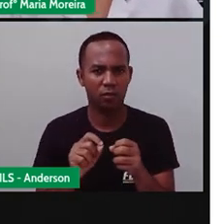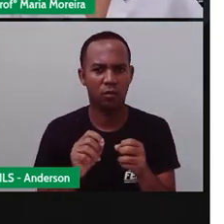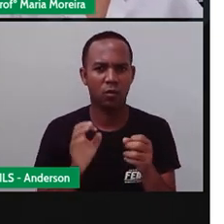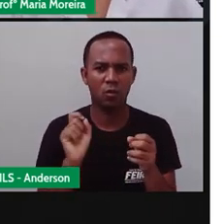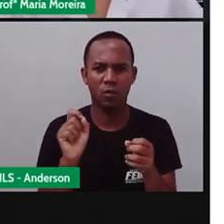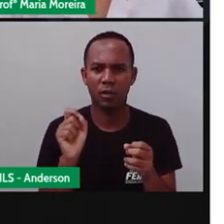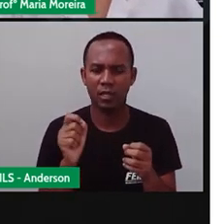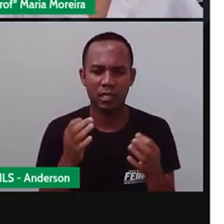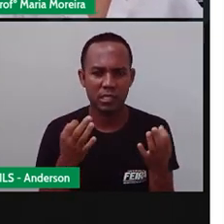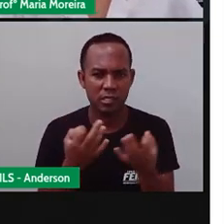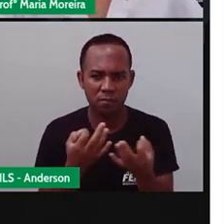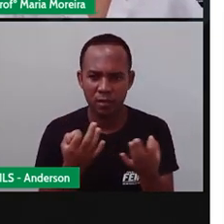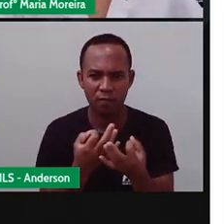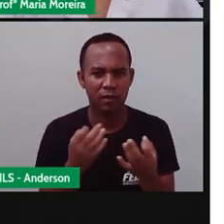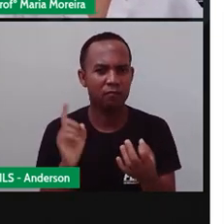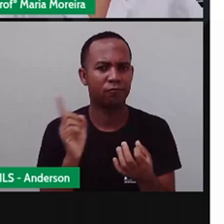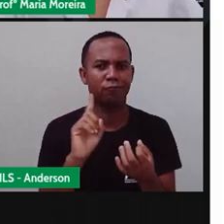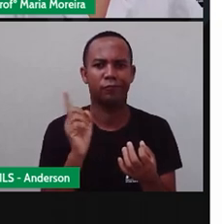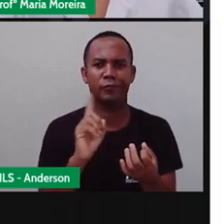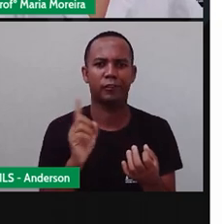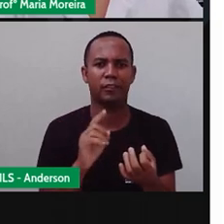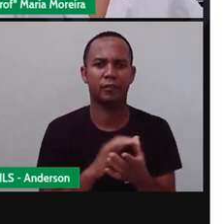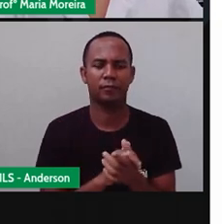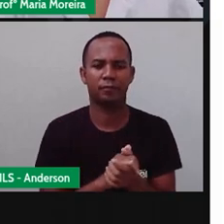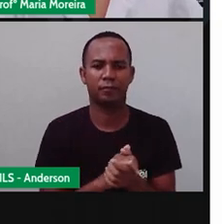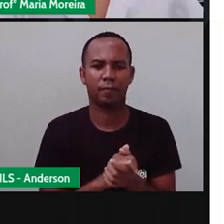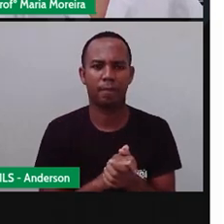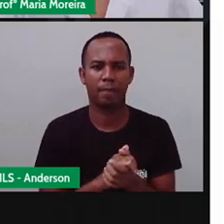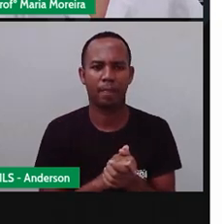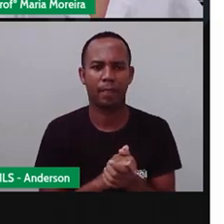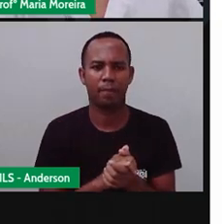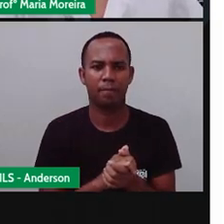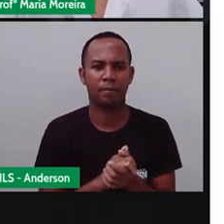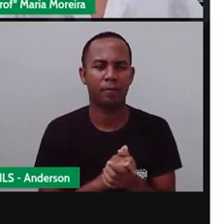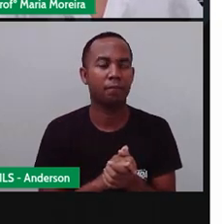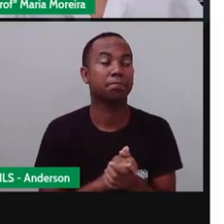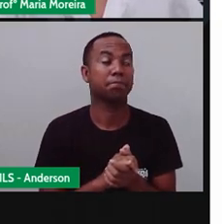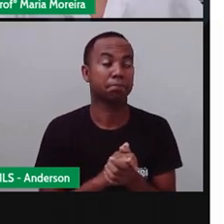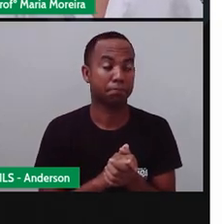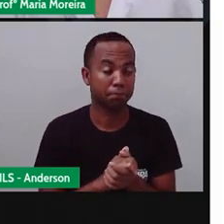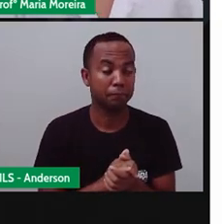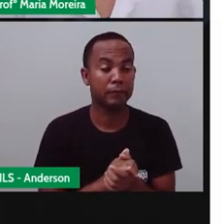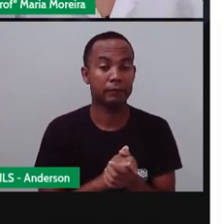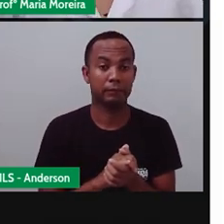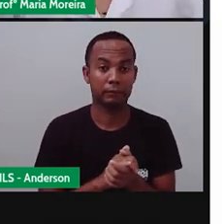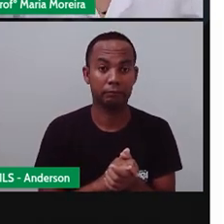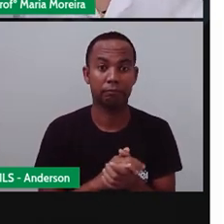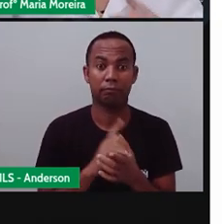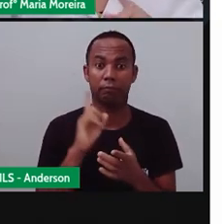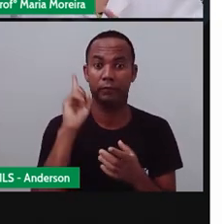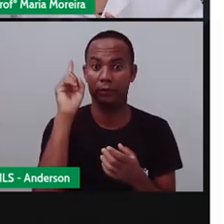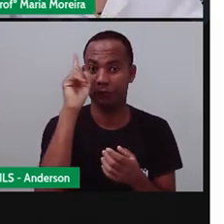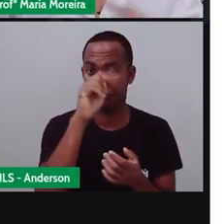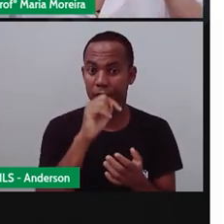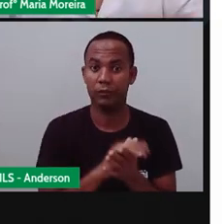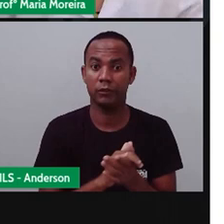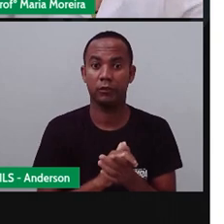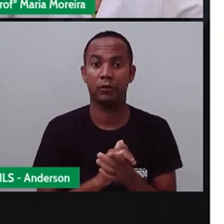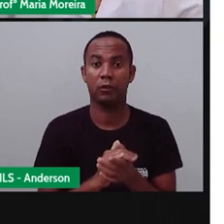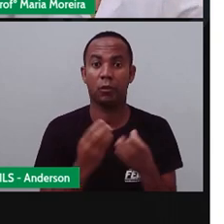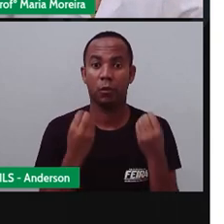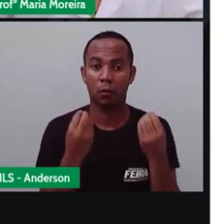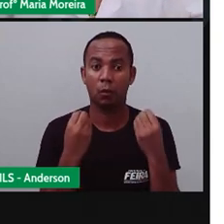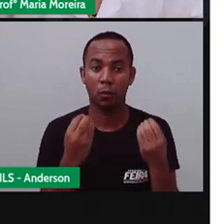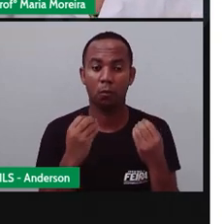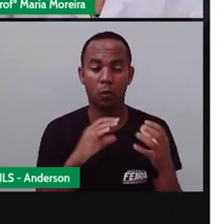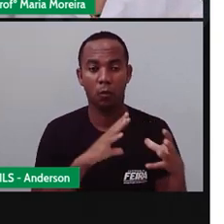segue para casa, refletindo. Que loucura! Pois não é que se o